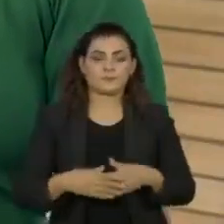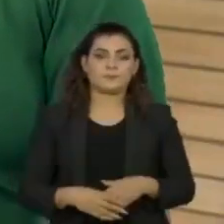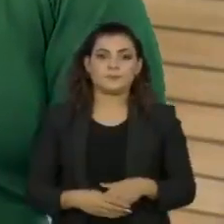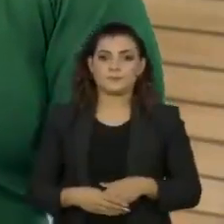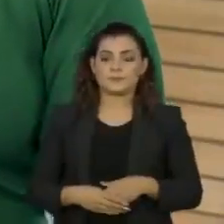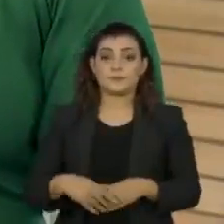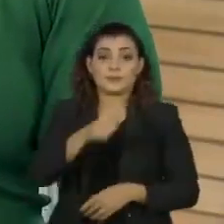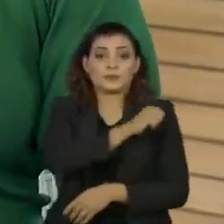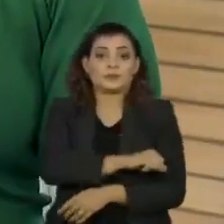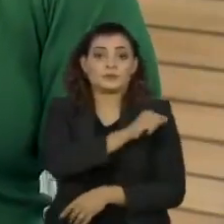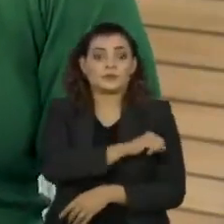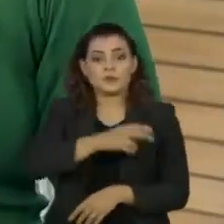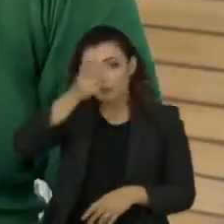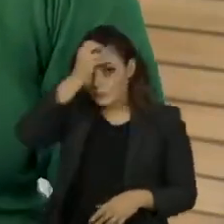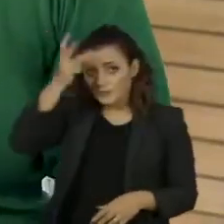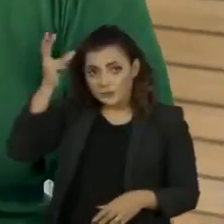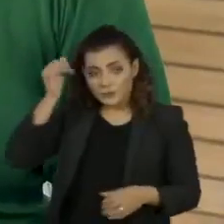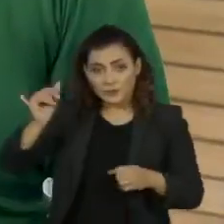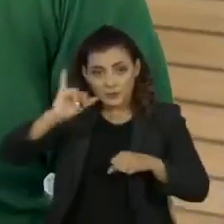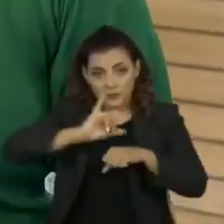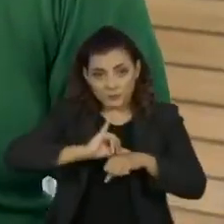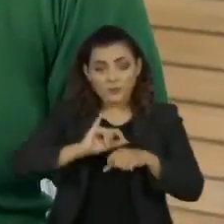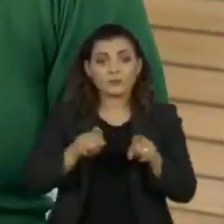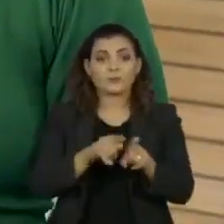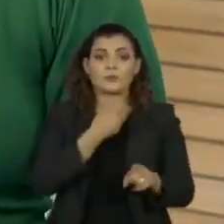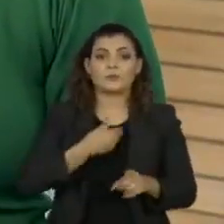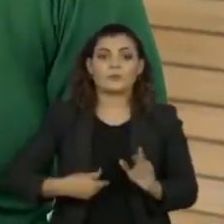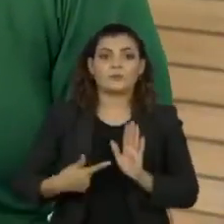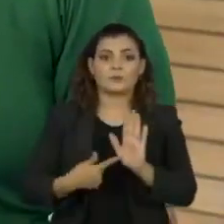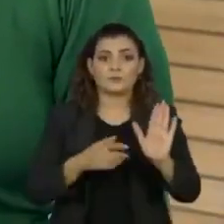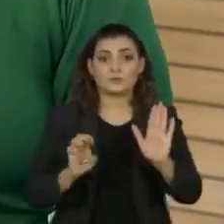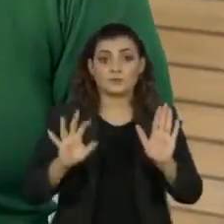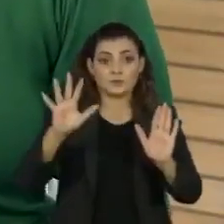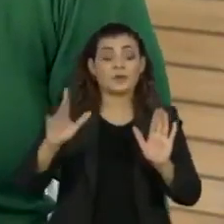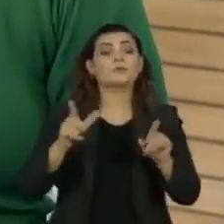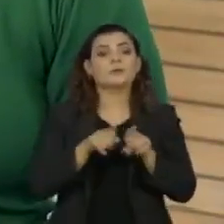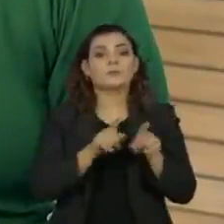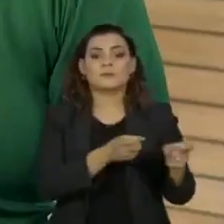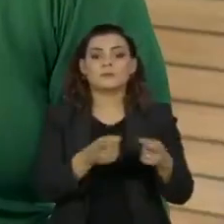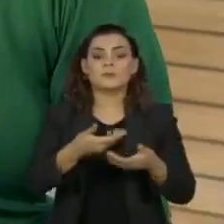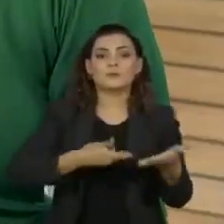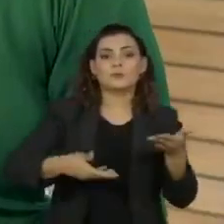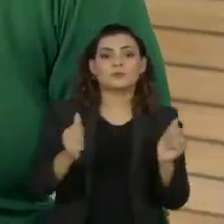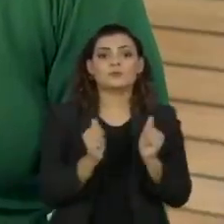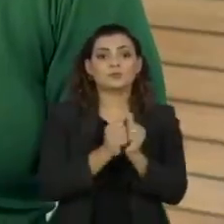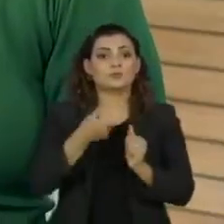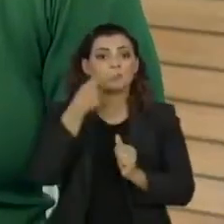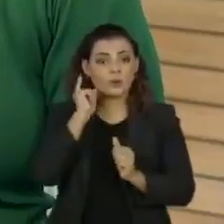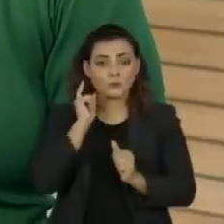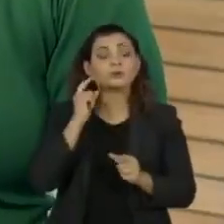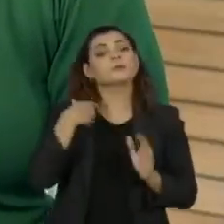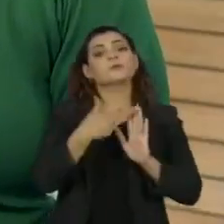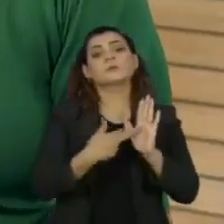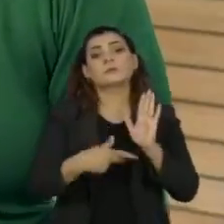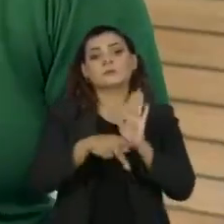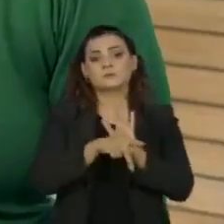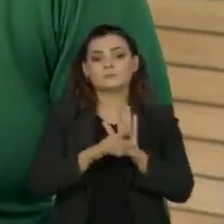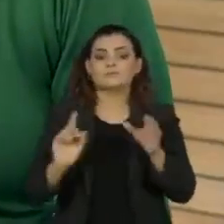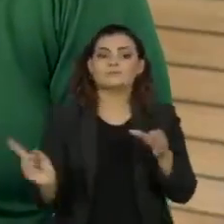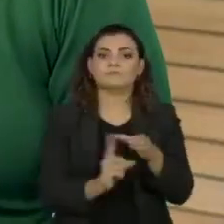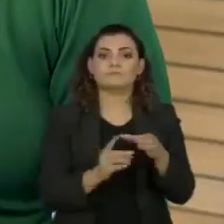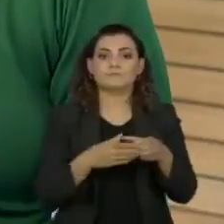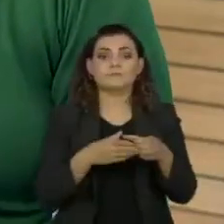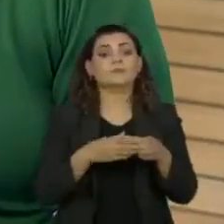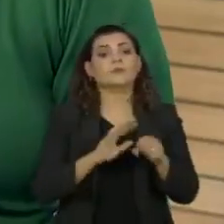No Rio de Janeiro, a Prefeitura da capital e o governo do estado se reuniram ontem para discutir as medidas que serão implementadas